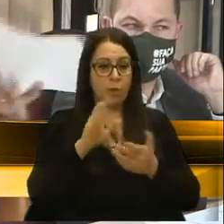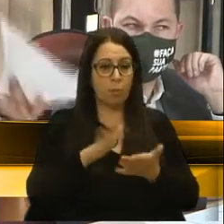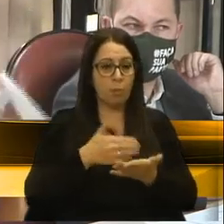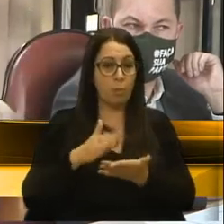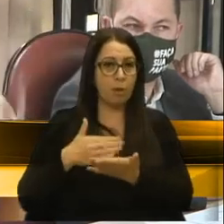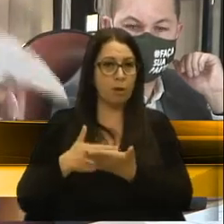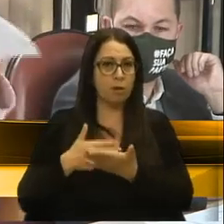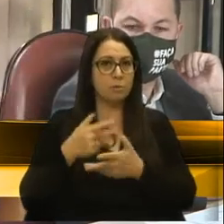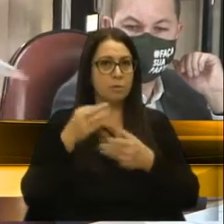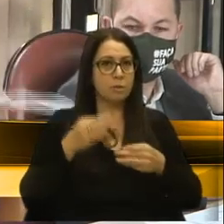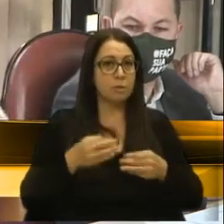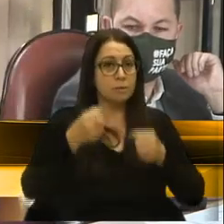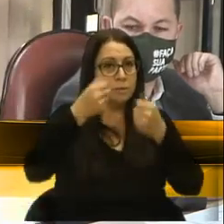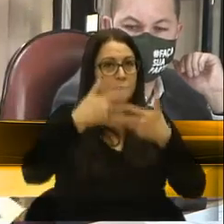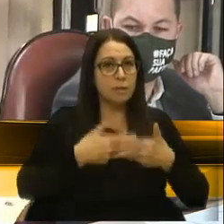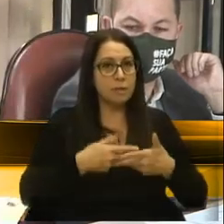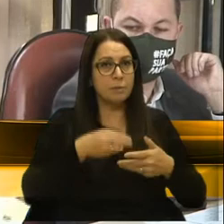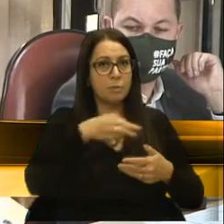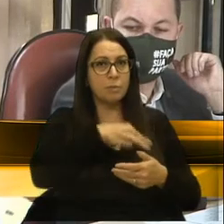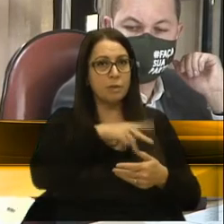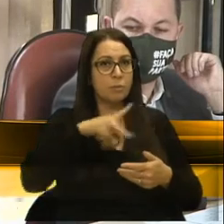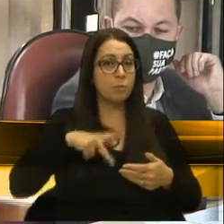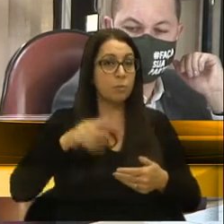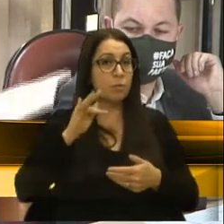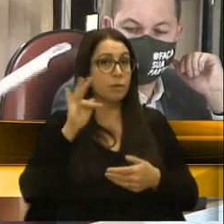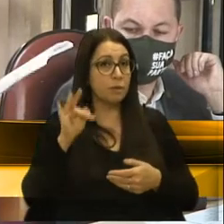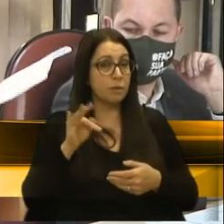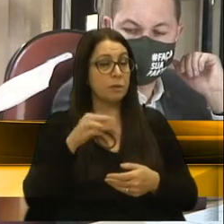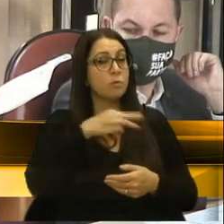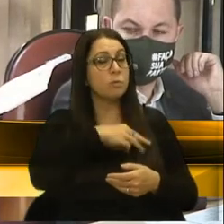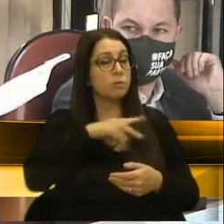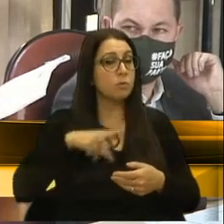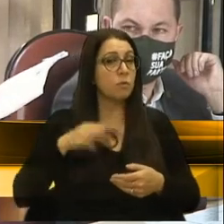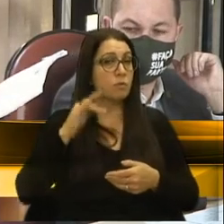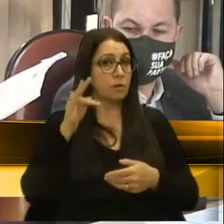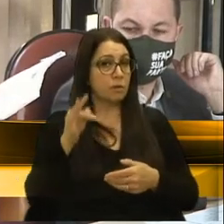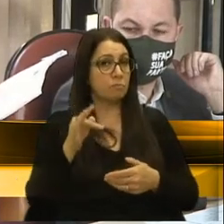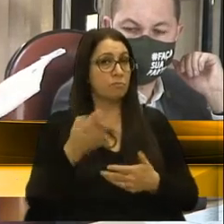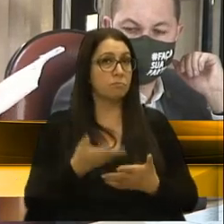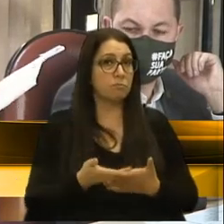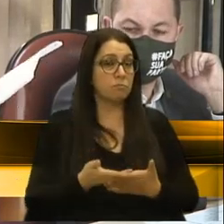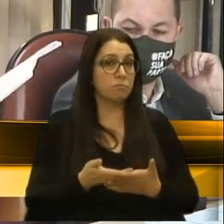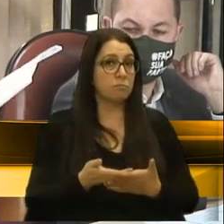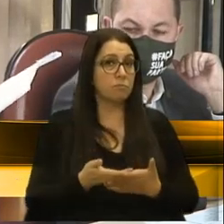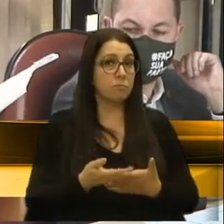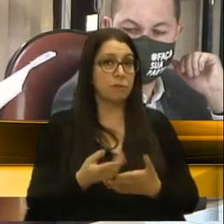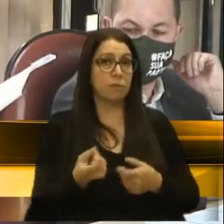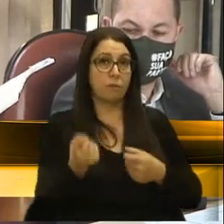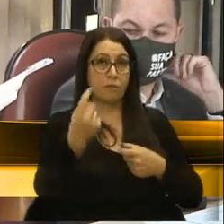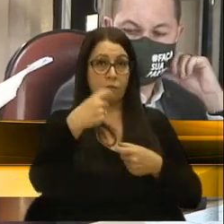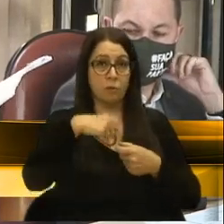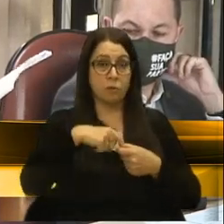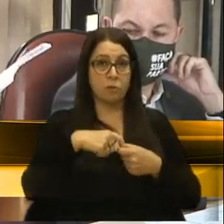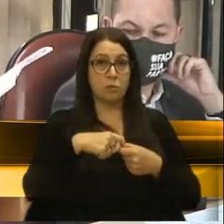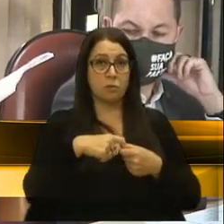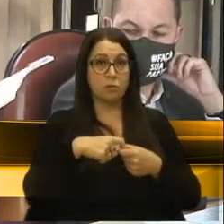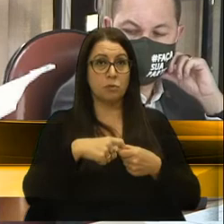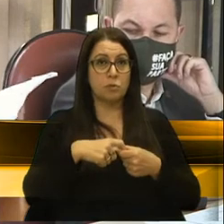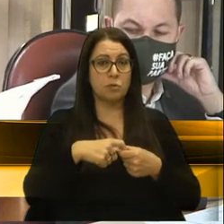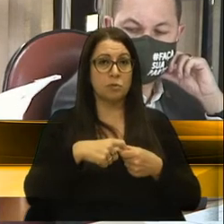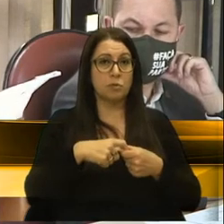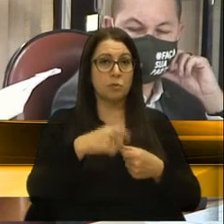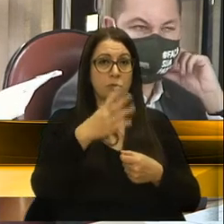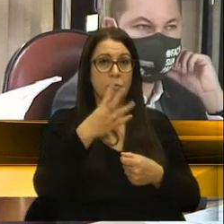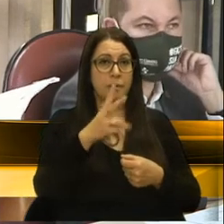muito consistente, para o Ministério Público Federal. O Ministério Público Federal devolveu um arrasoado de